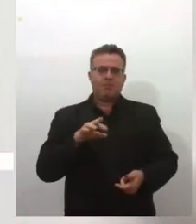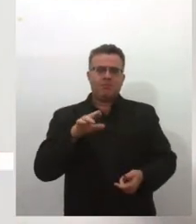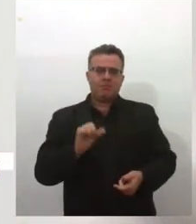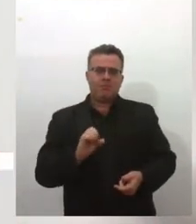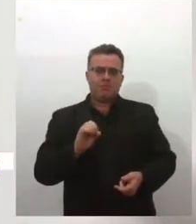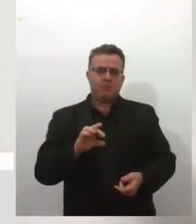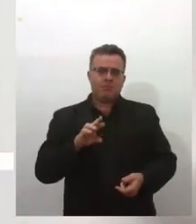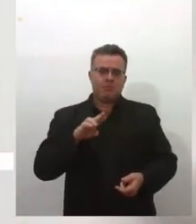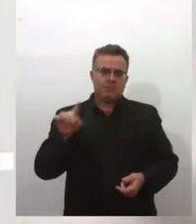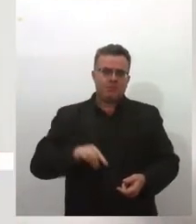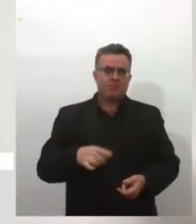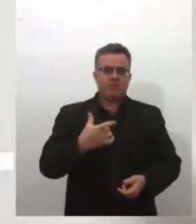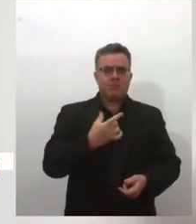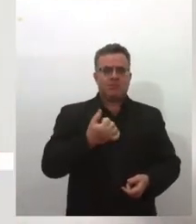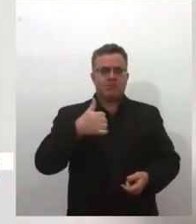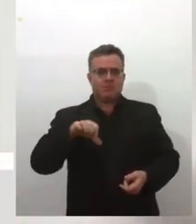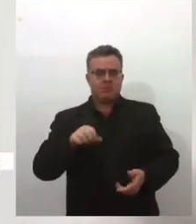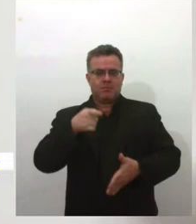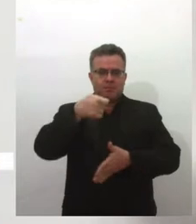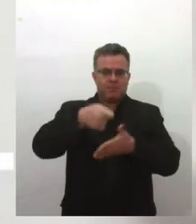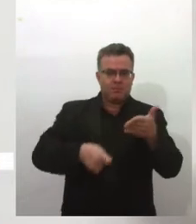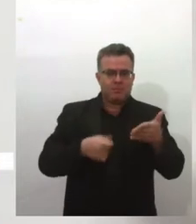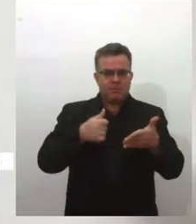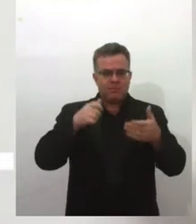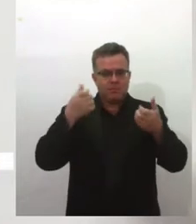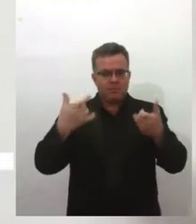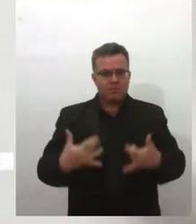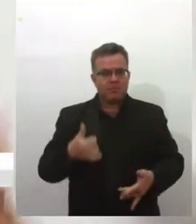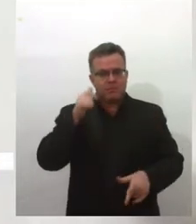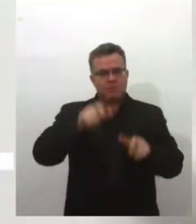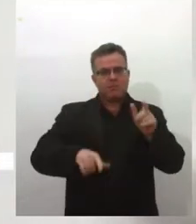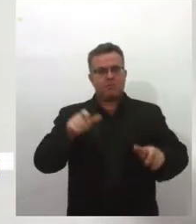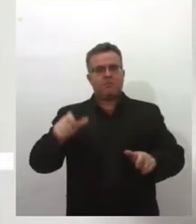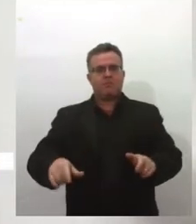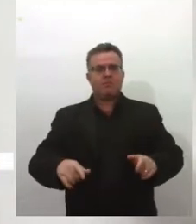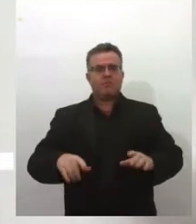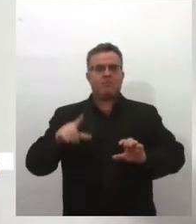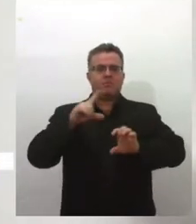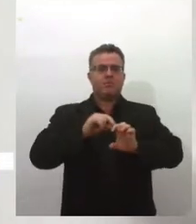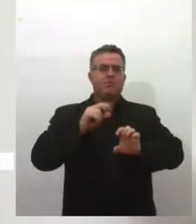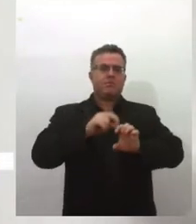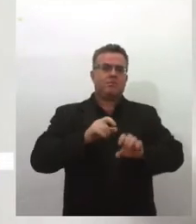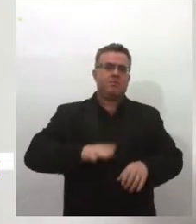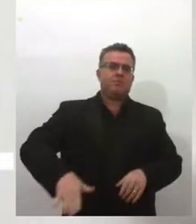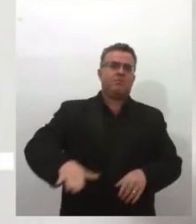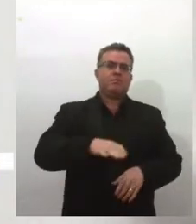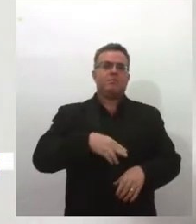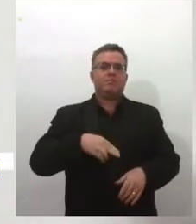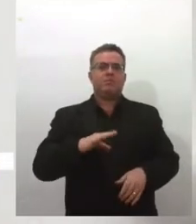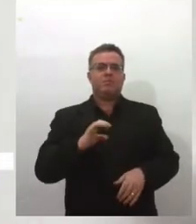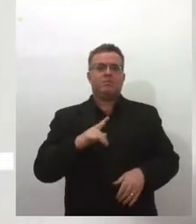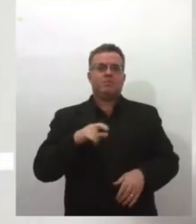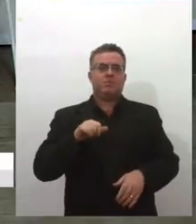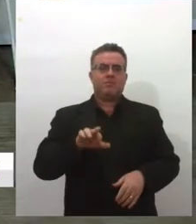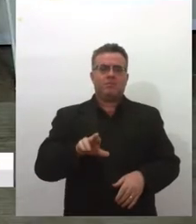2019, ela escreveu sobre mulheres, mulheres empreendedoras na área nuclear, e ela cita muito Marie Curie.